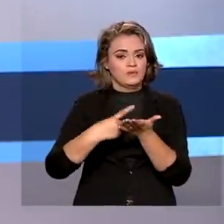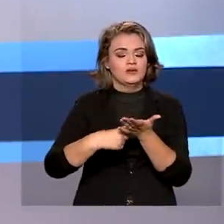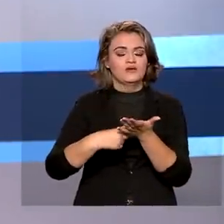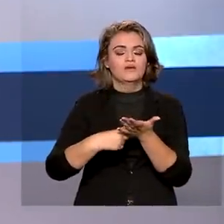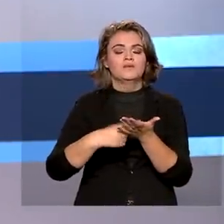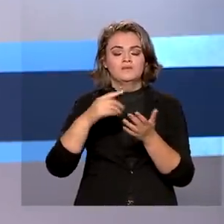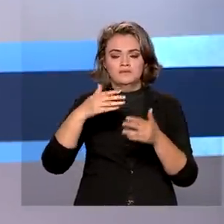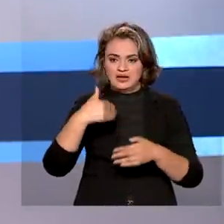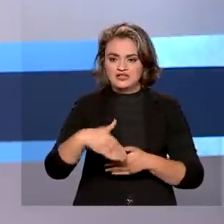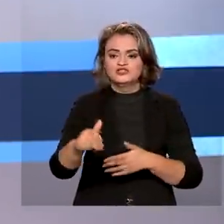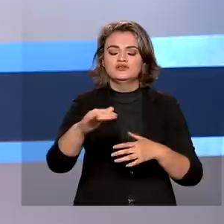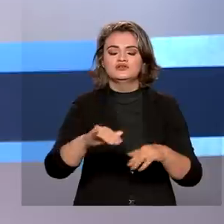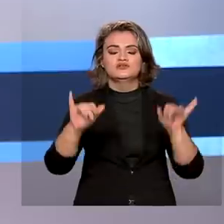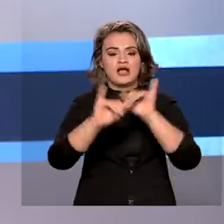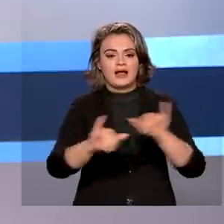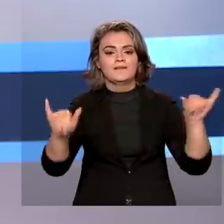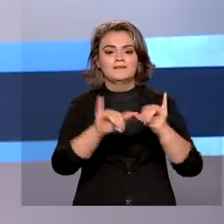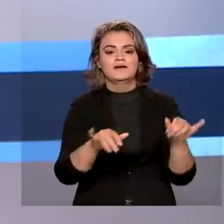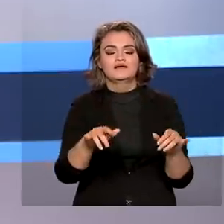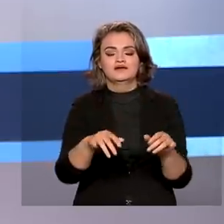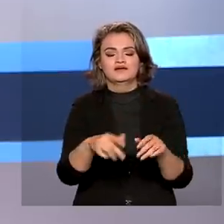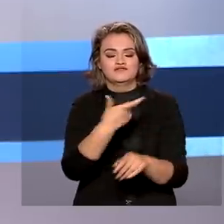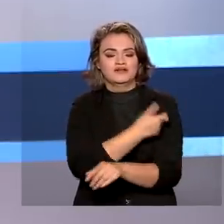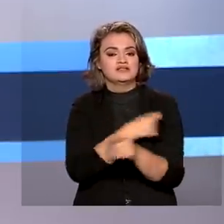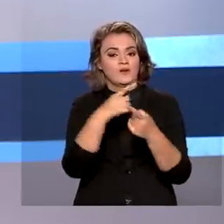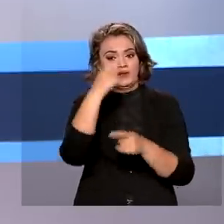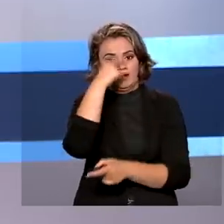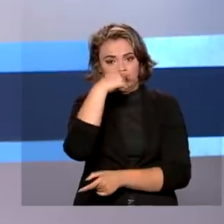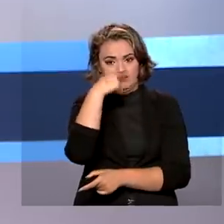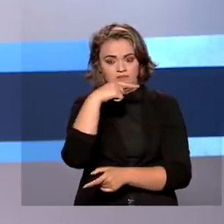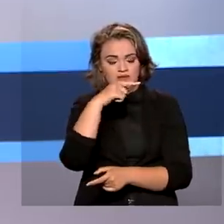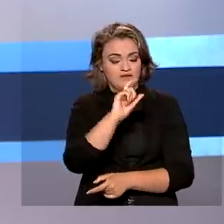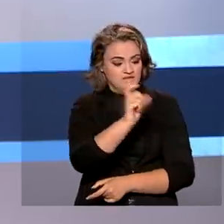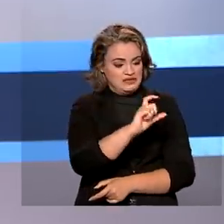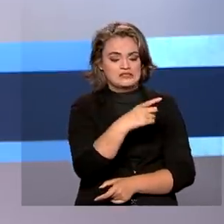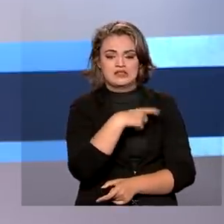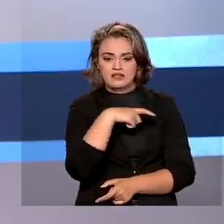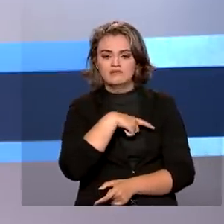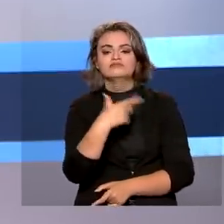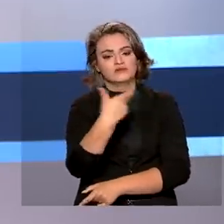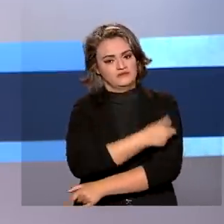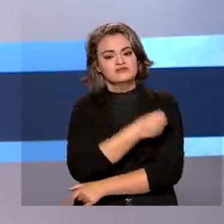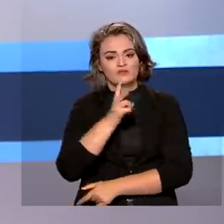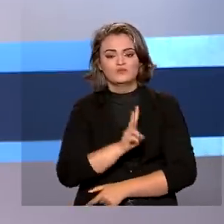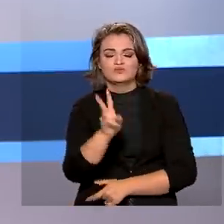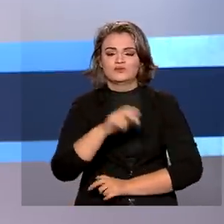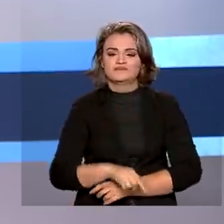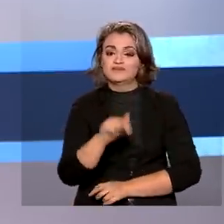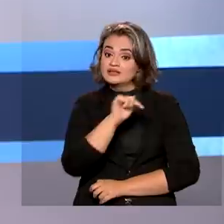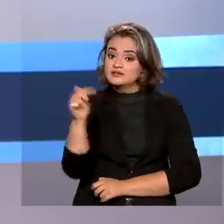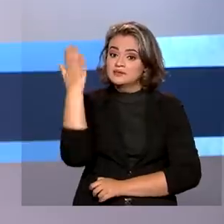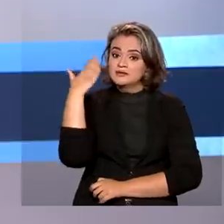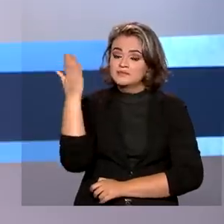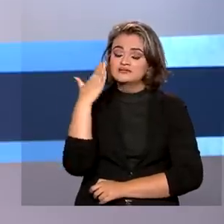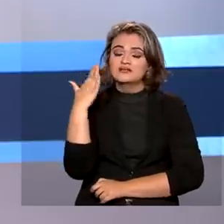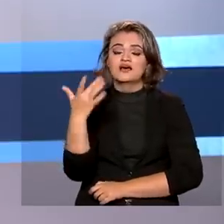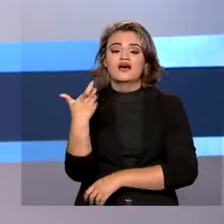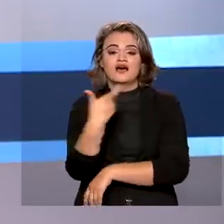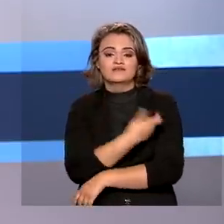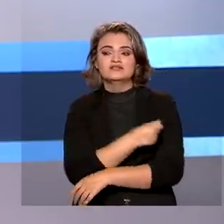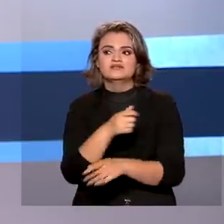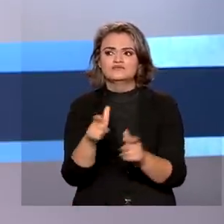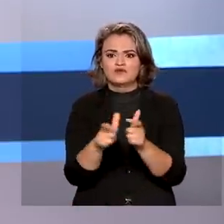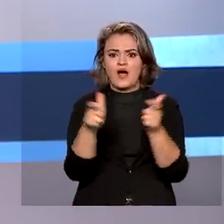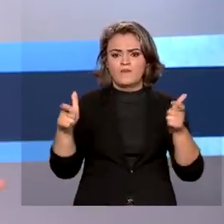nacional de vacinação contra a gripe e ela continua enquanto houver doses no país. Na semana passada, a imunização já havia sido